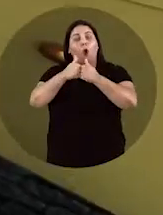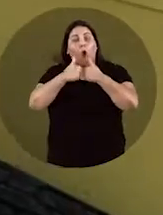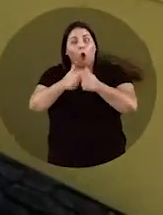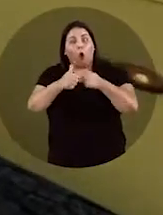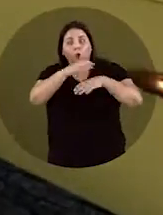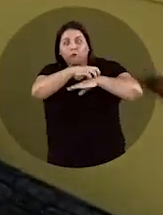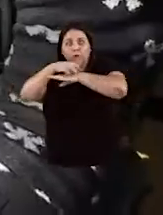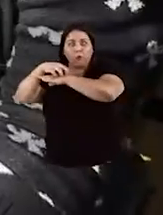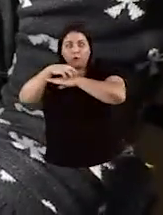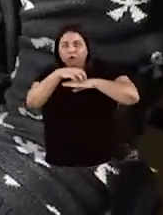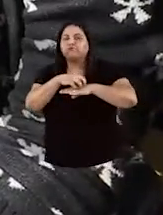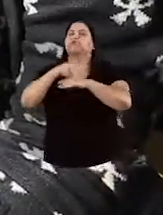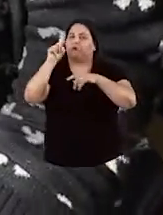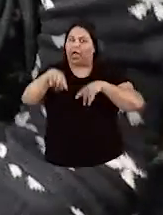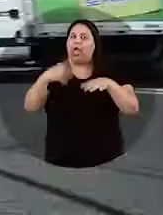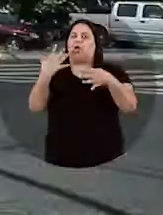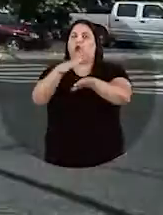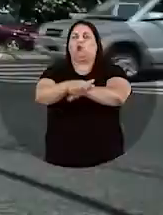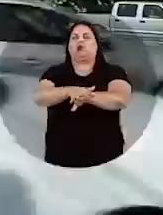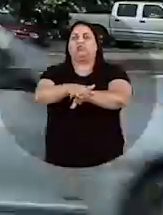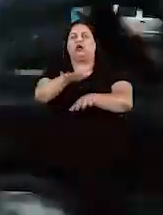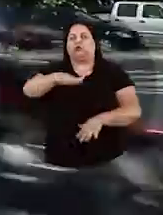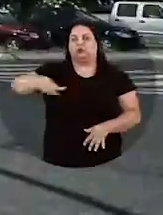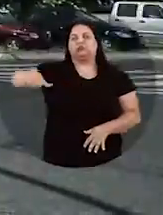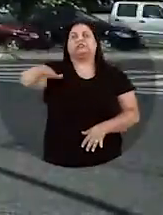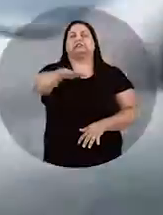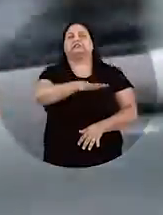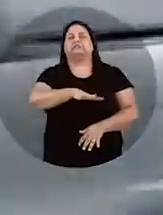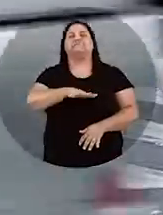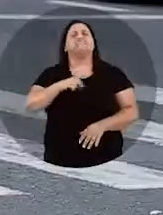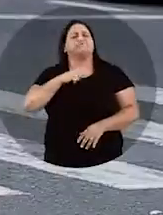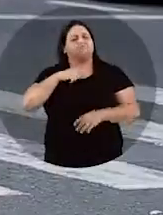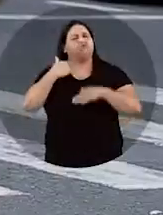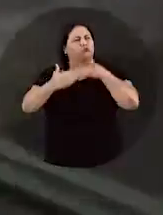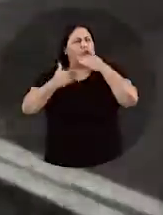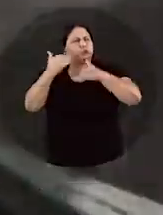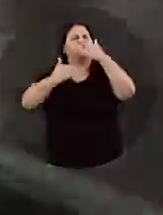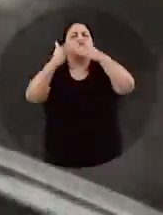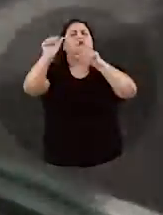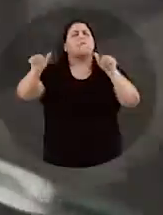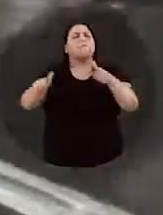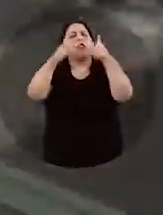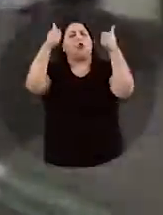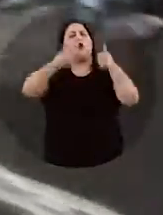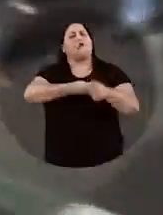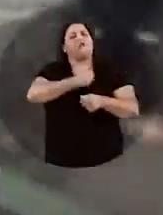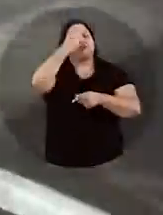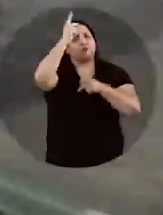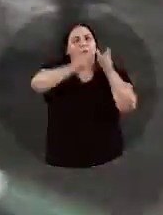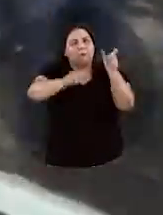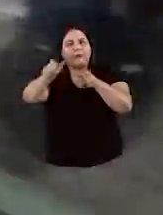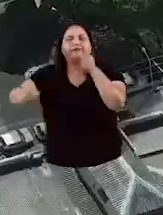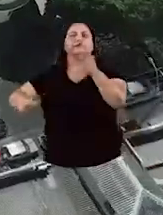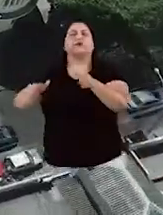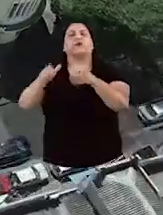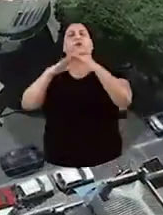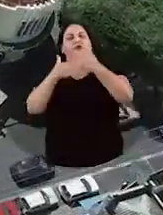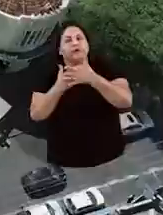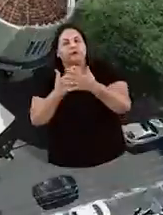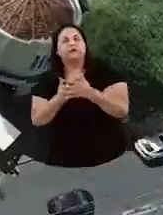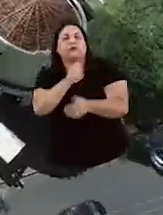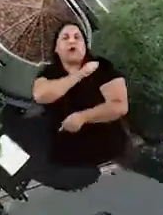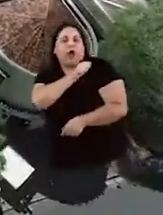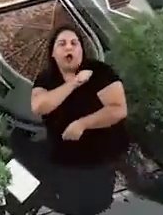um meio de inclusão social. Grandes avanços que melhoraram a vida de trabalhadores, estudantes e moradores de